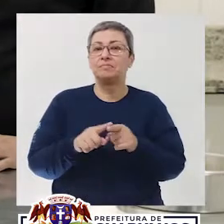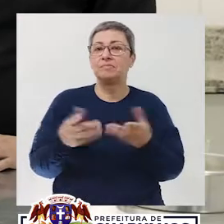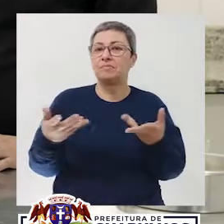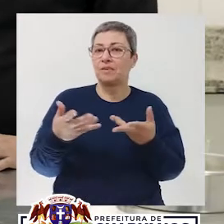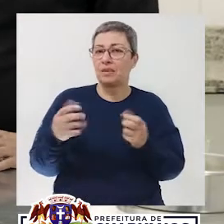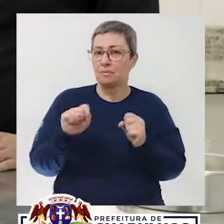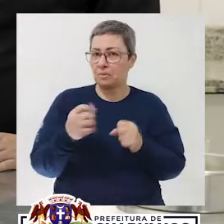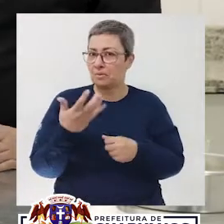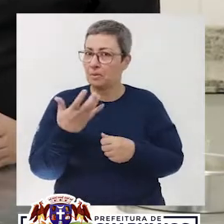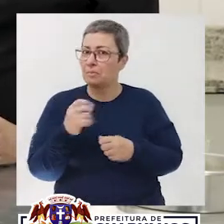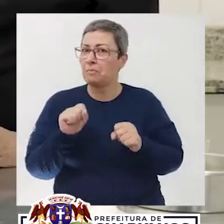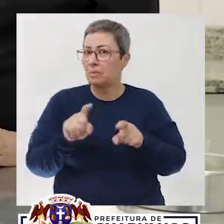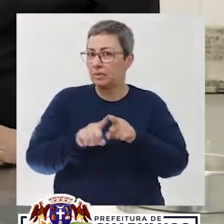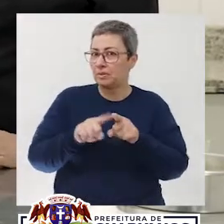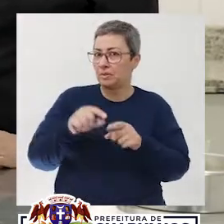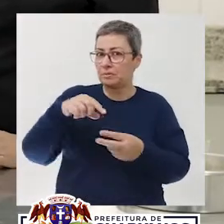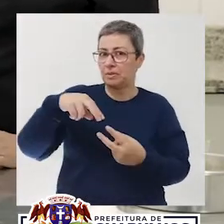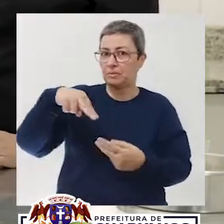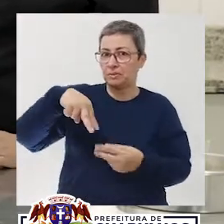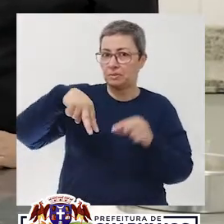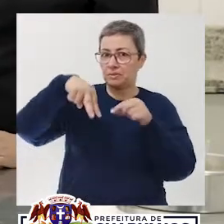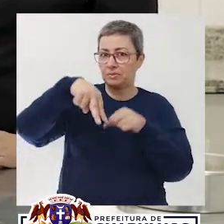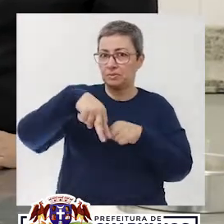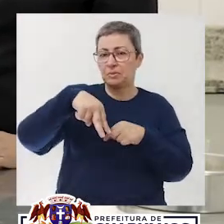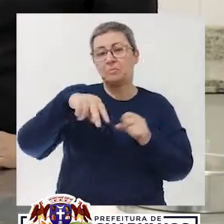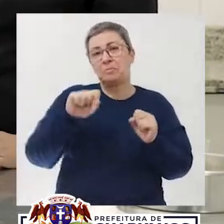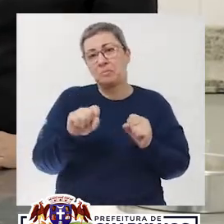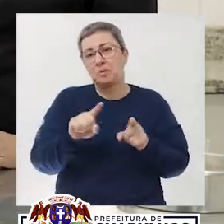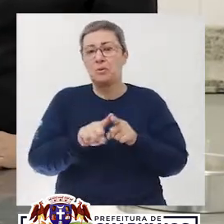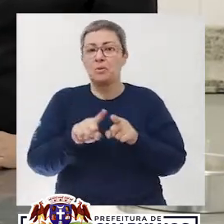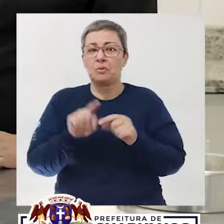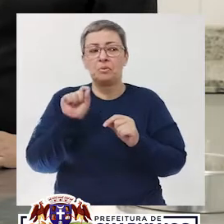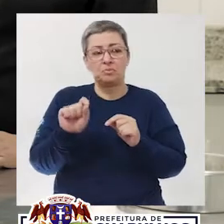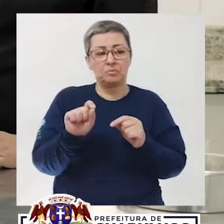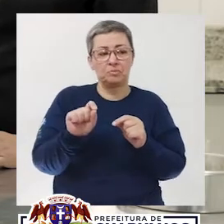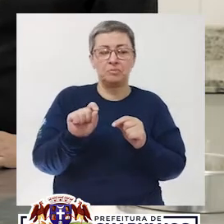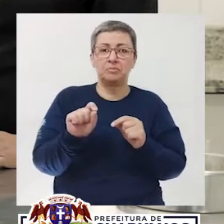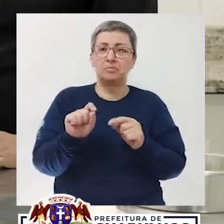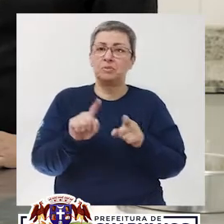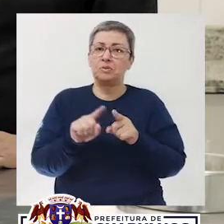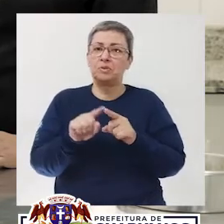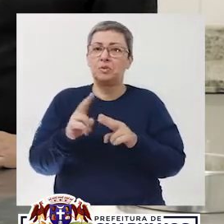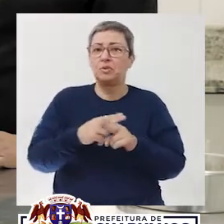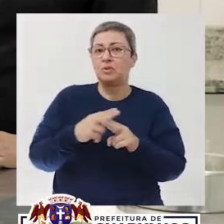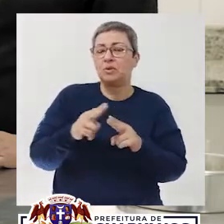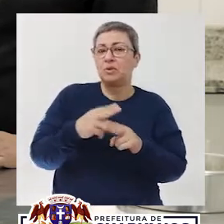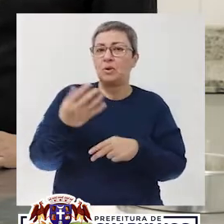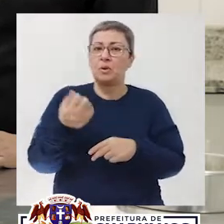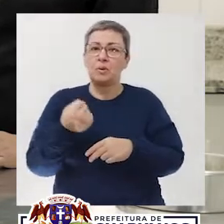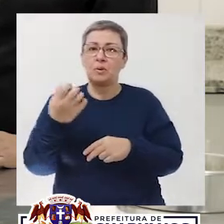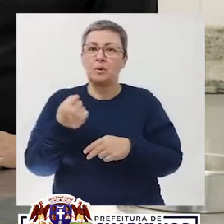Marô, aqui se quisesse também daria para colocar uma cereja Uma cereja, pegar um tipo